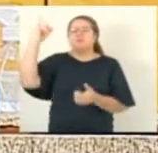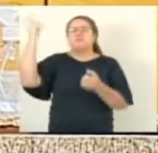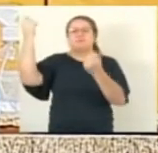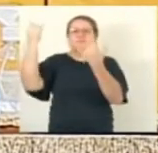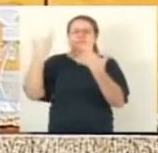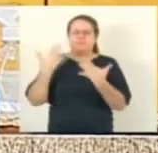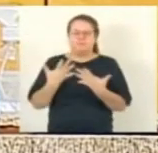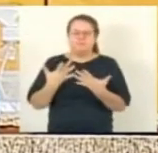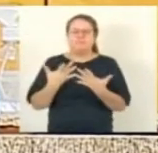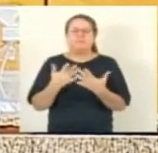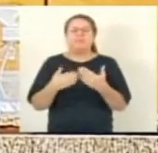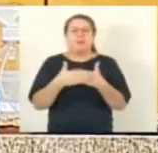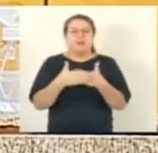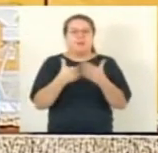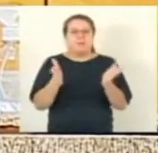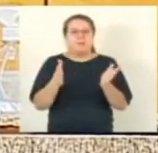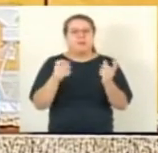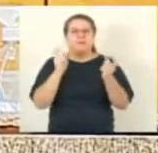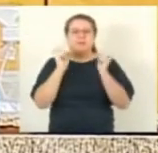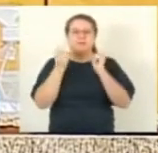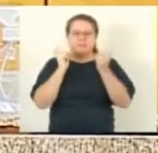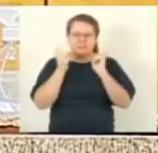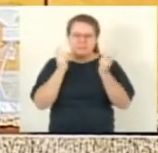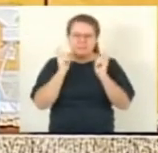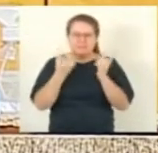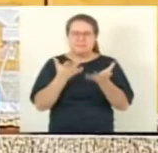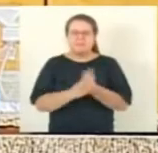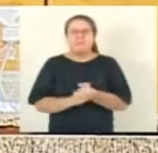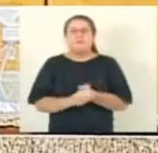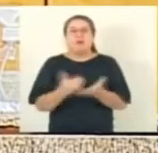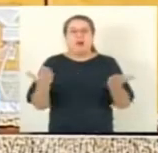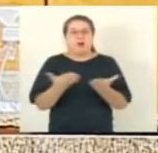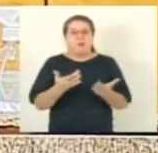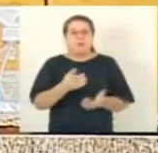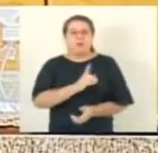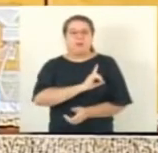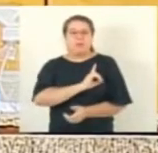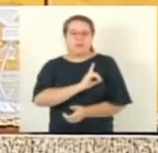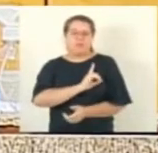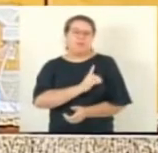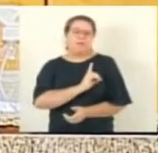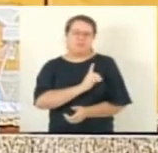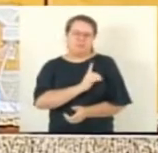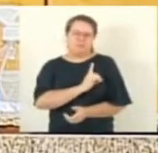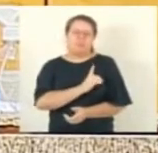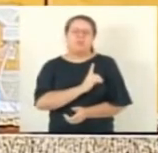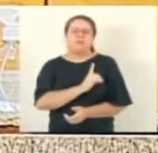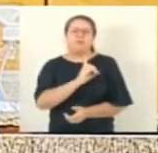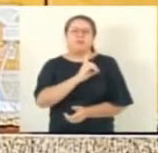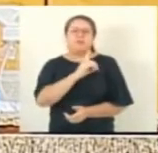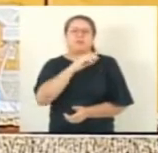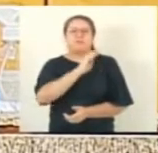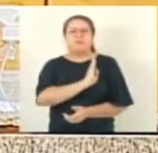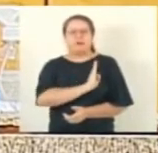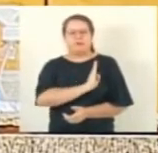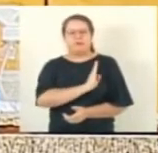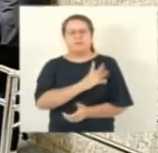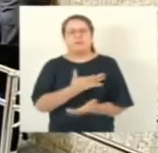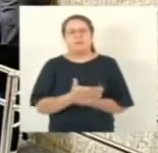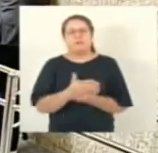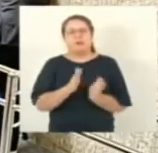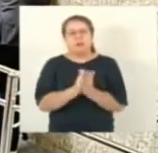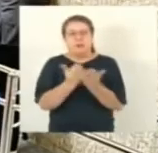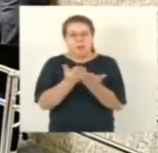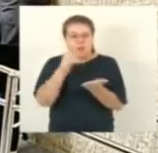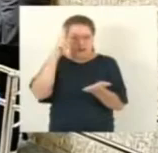declaro aberta esta sessão e convido o deputado Danilo Baense a proceder a uma leitura do versículo da Bíblia.